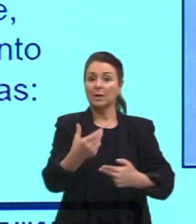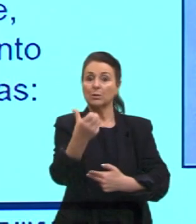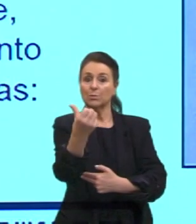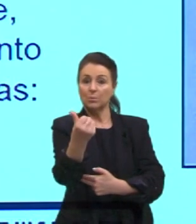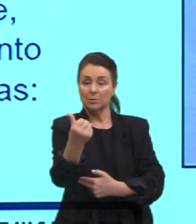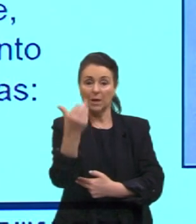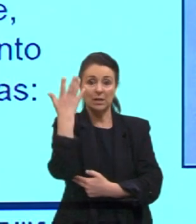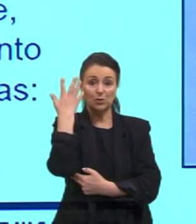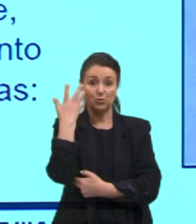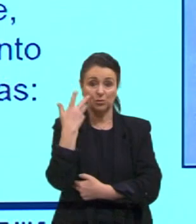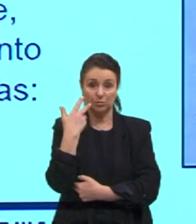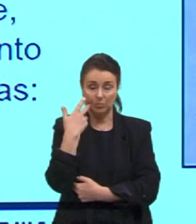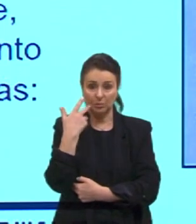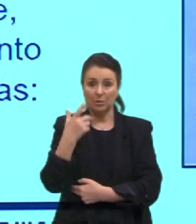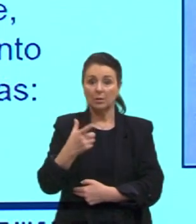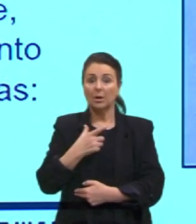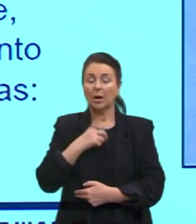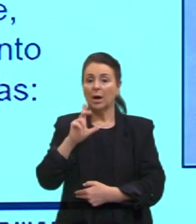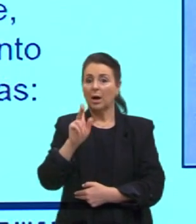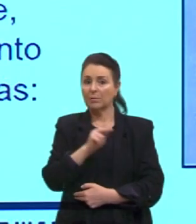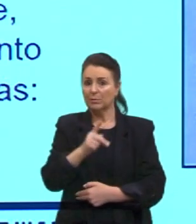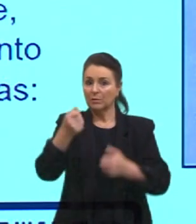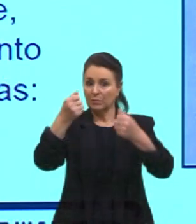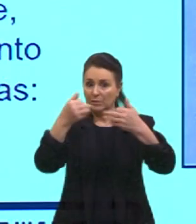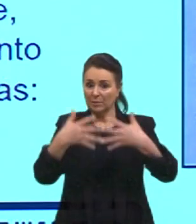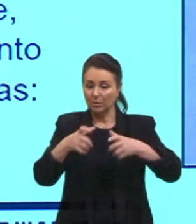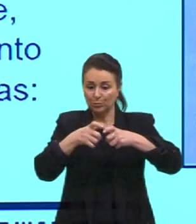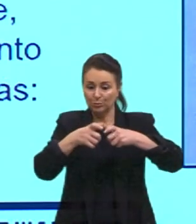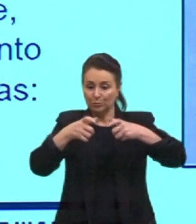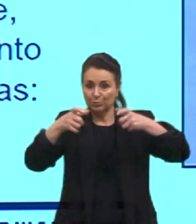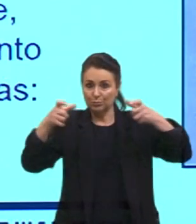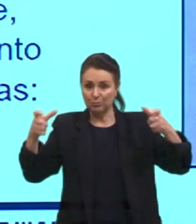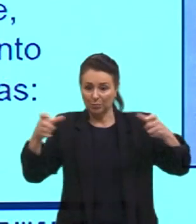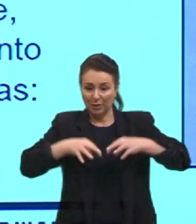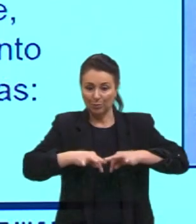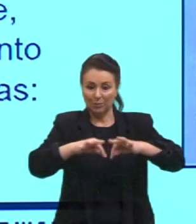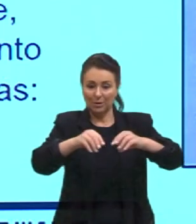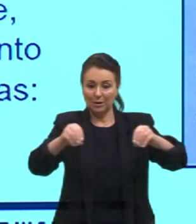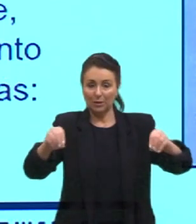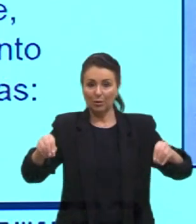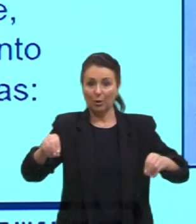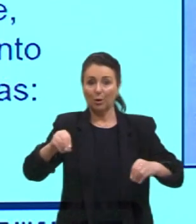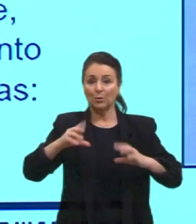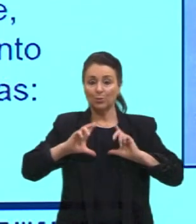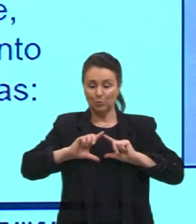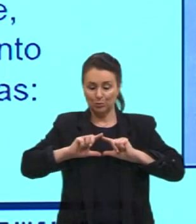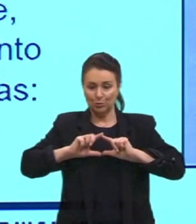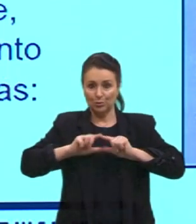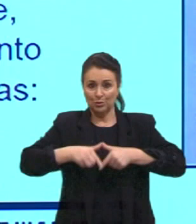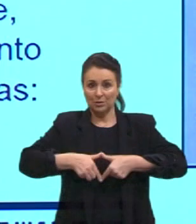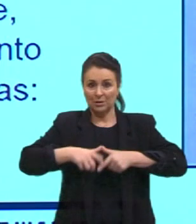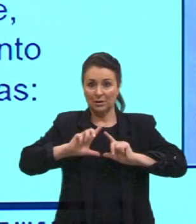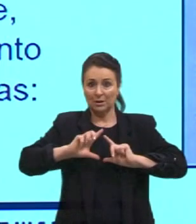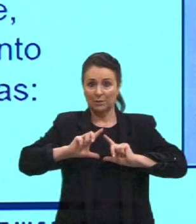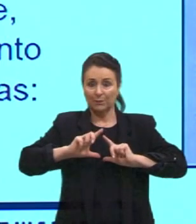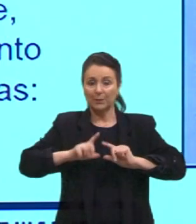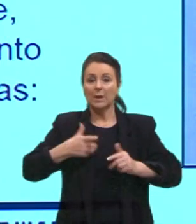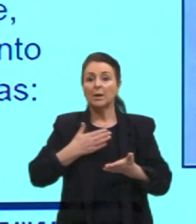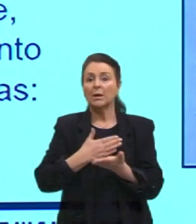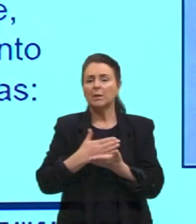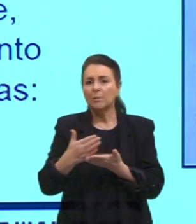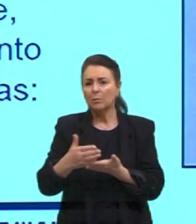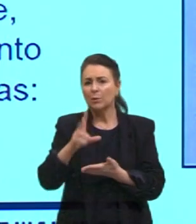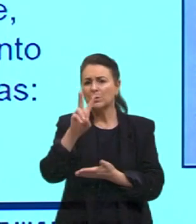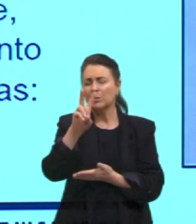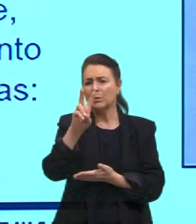que foi uma delas, aí a já vai ver, a expansão maior aí que nós temos de Israel. Em 2011, a partir de 2011 até agora, nós